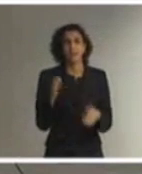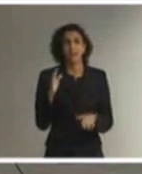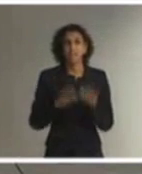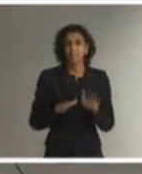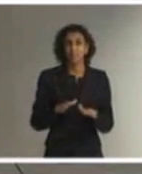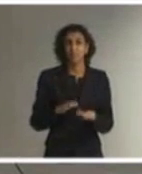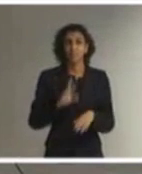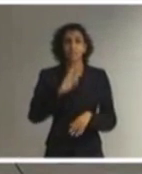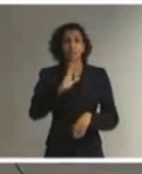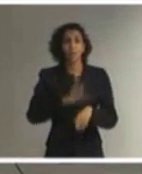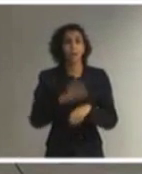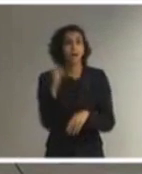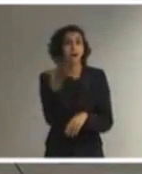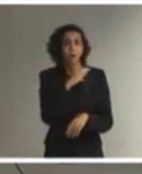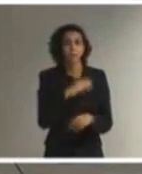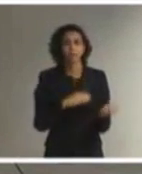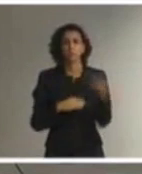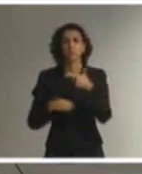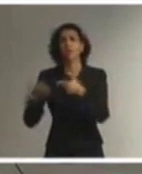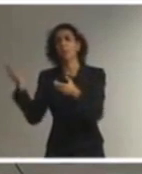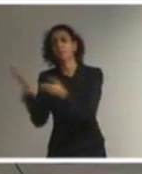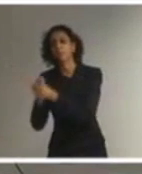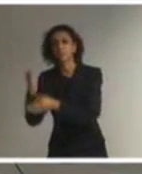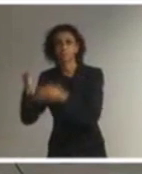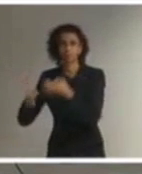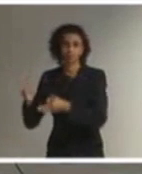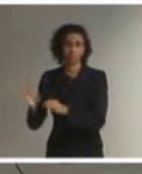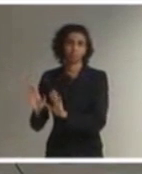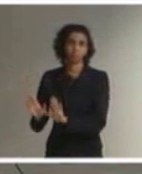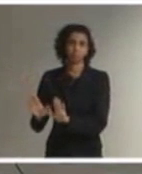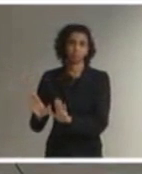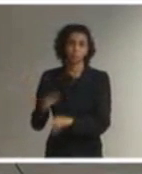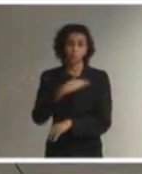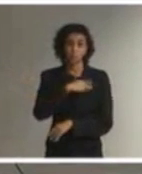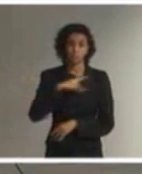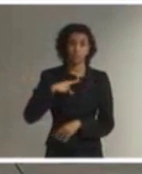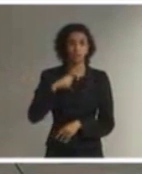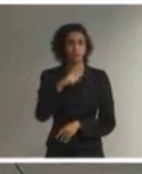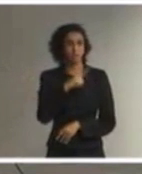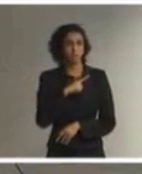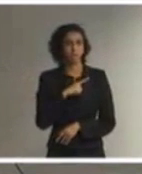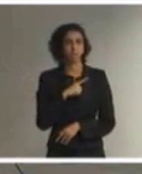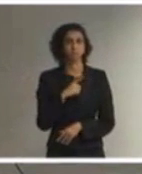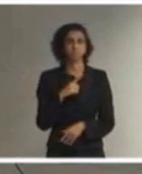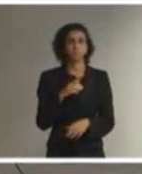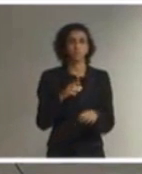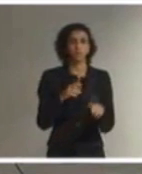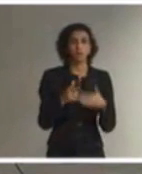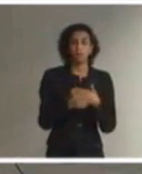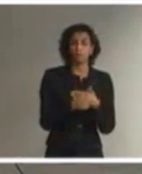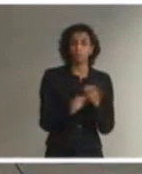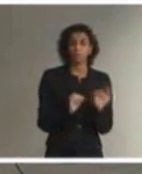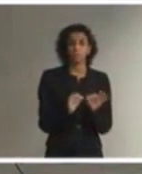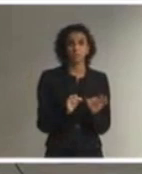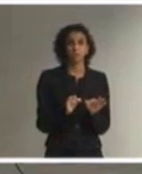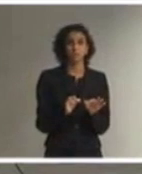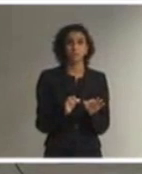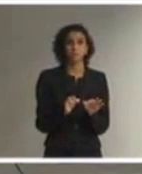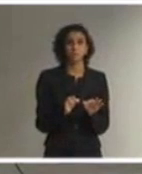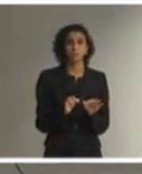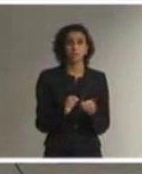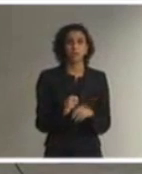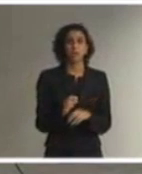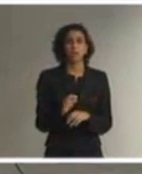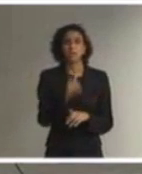efetivas que uma grande demanda judicial. São medidas resolutivas que começam desde uma